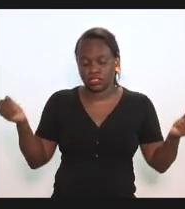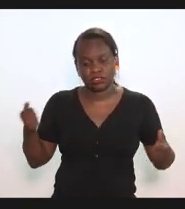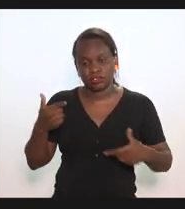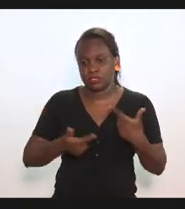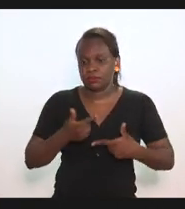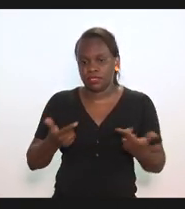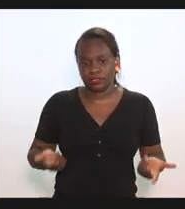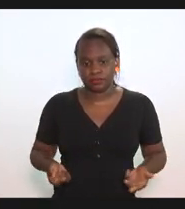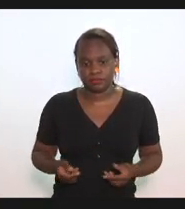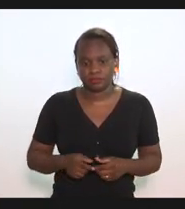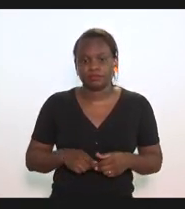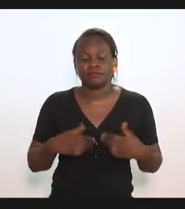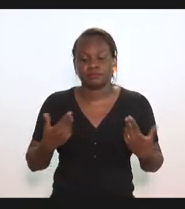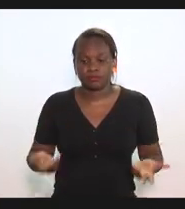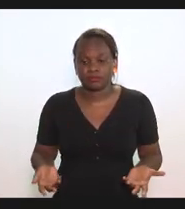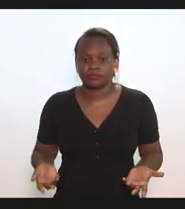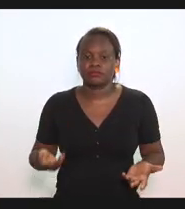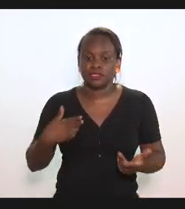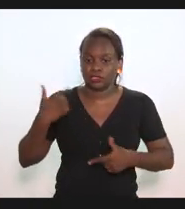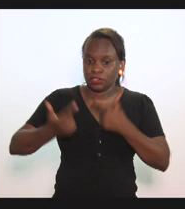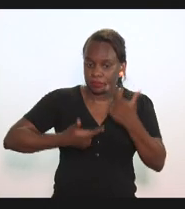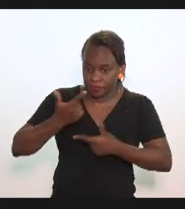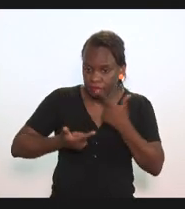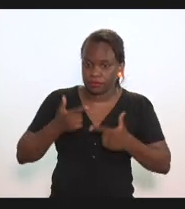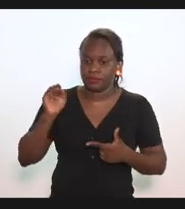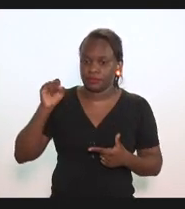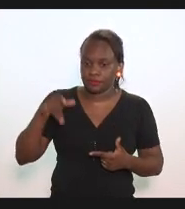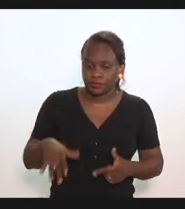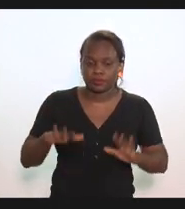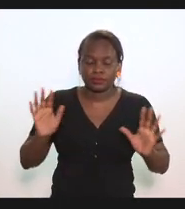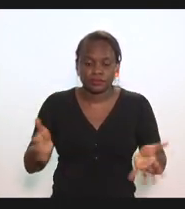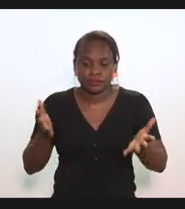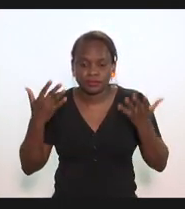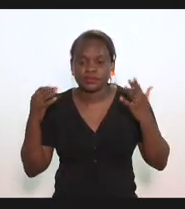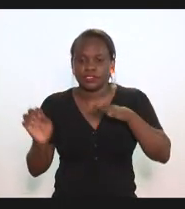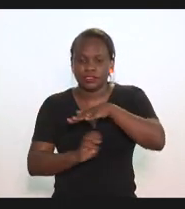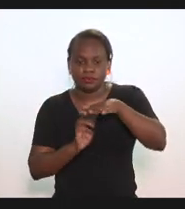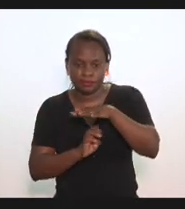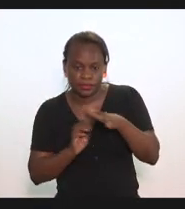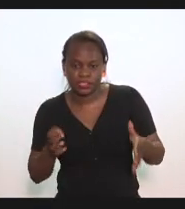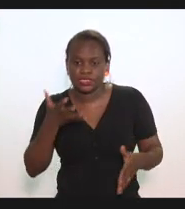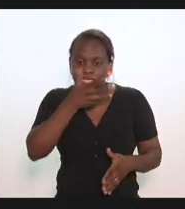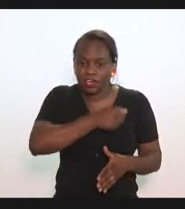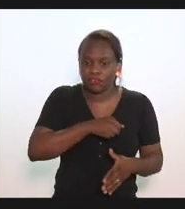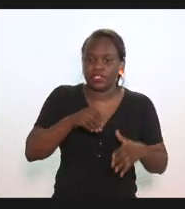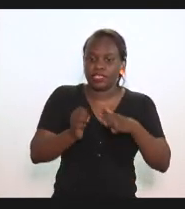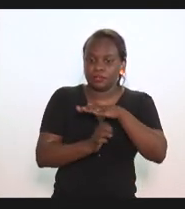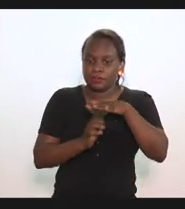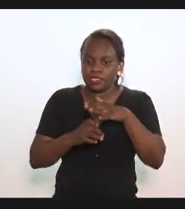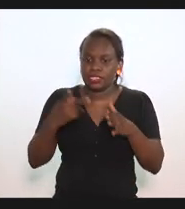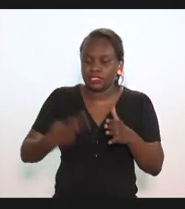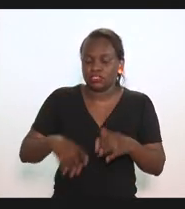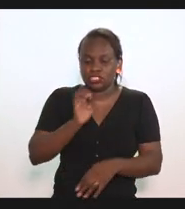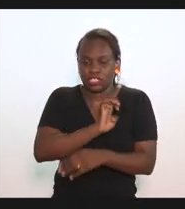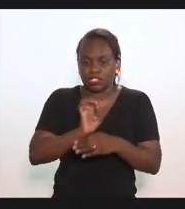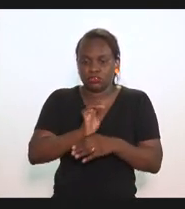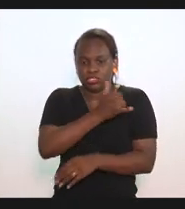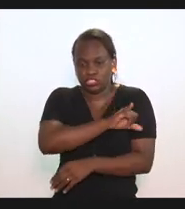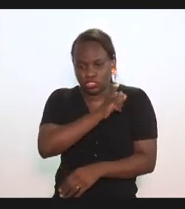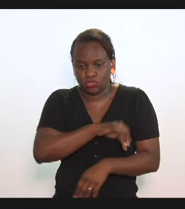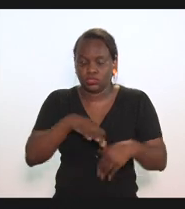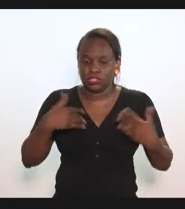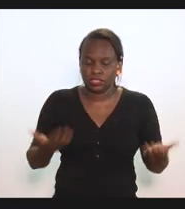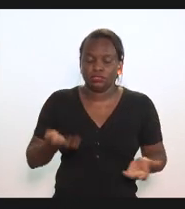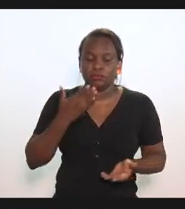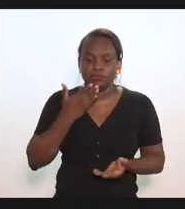presidente então eu estou trabalhando sim para fomentar as empresas salvar as empresas do nosso Estado então eu